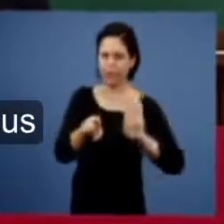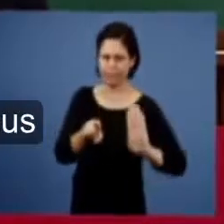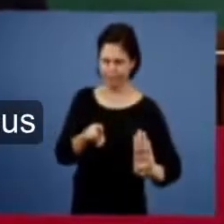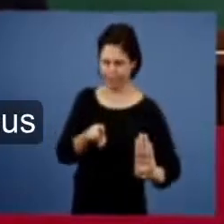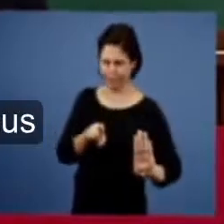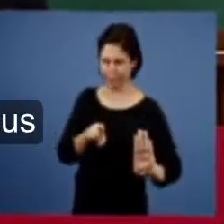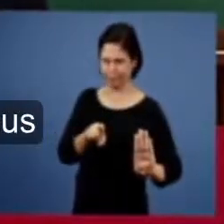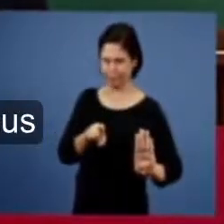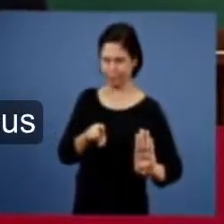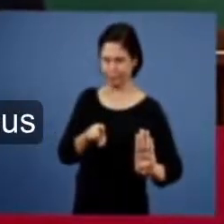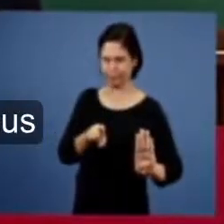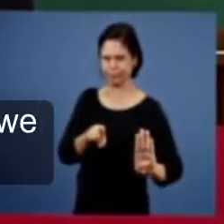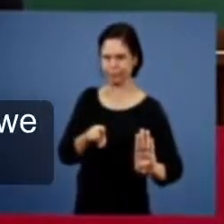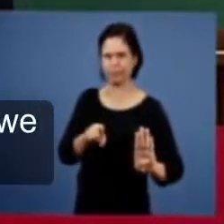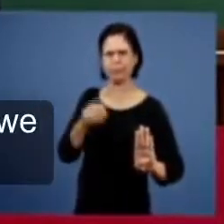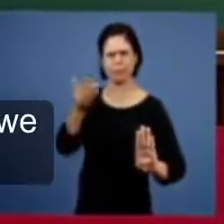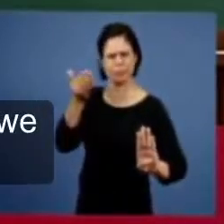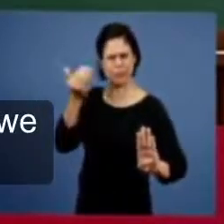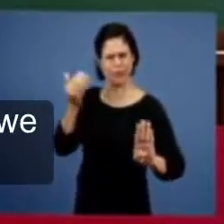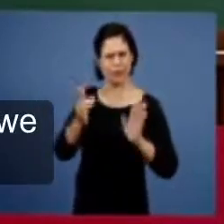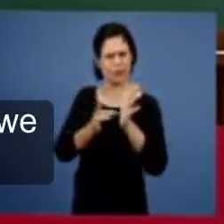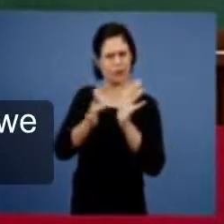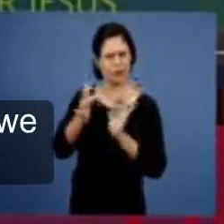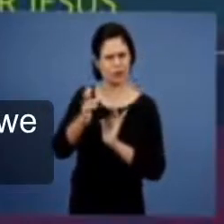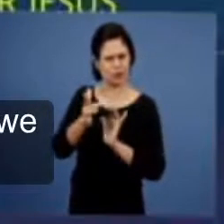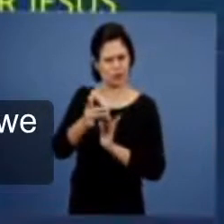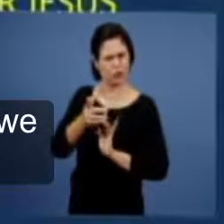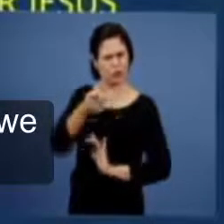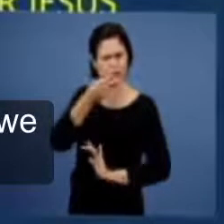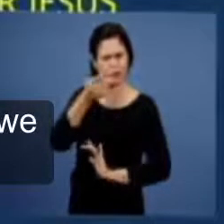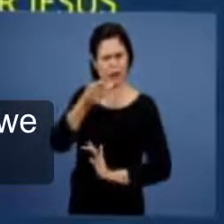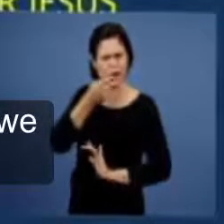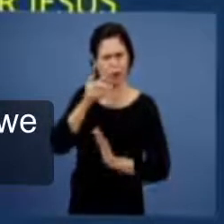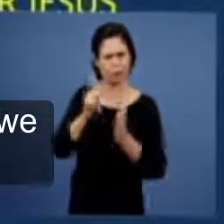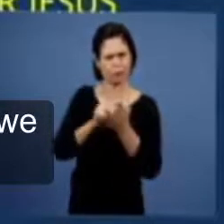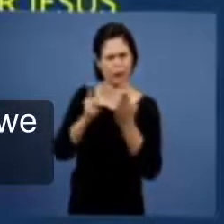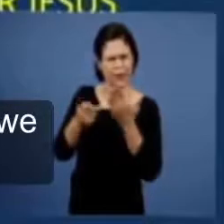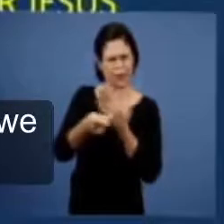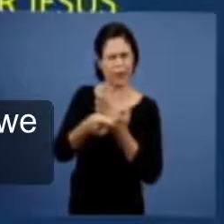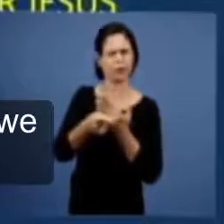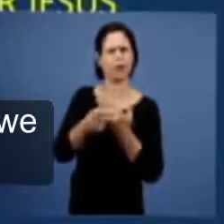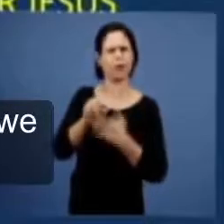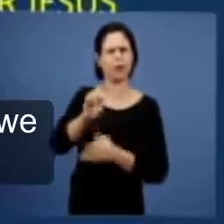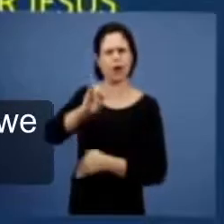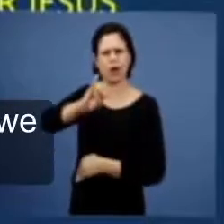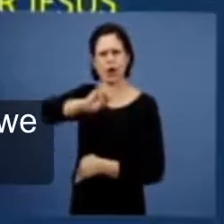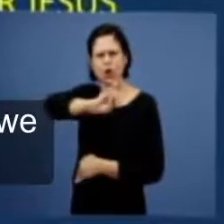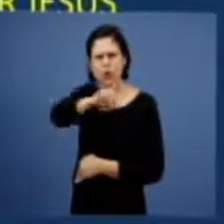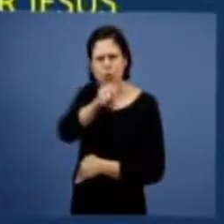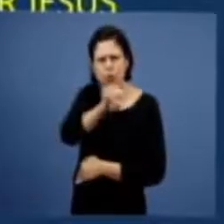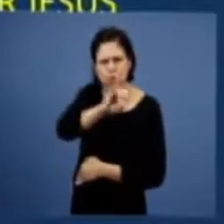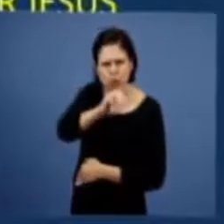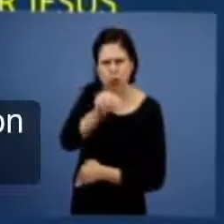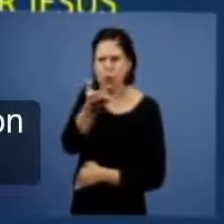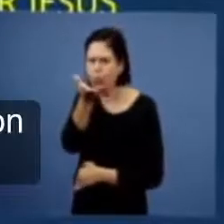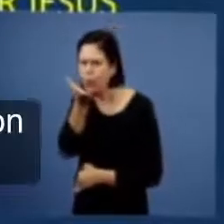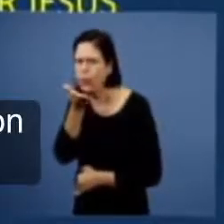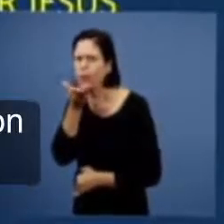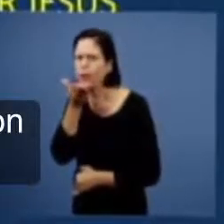comentário feito pelo Senhor Jesus, acerca da parábola do joio e do trigo, pergunta-se,